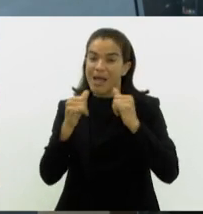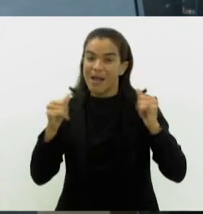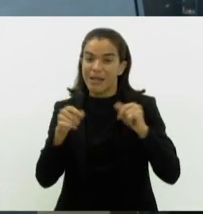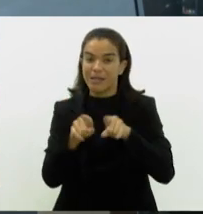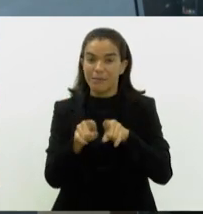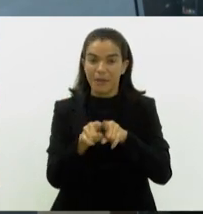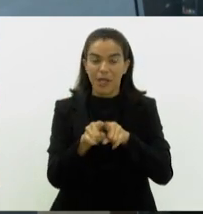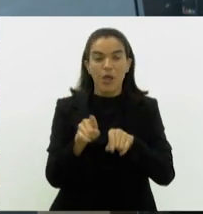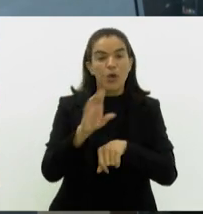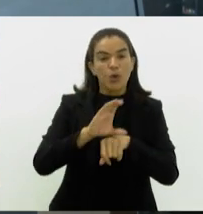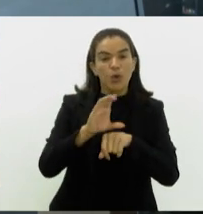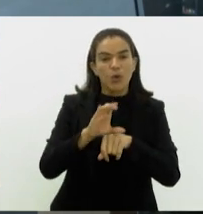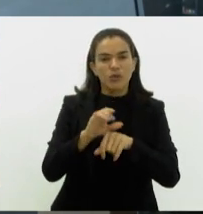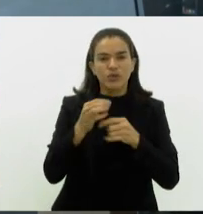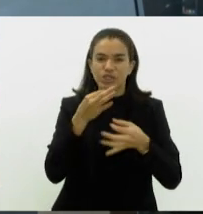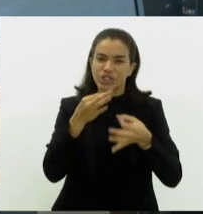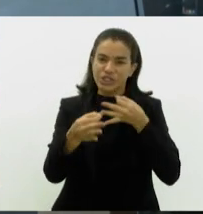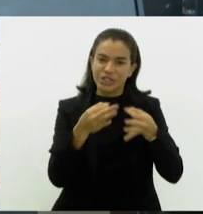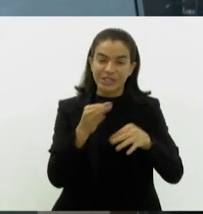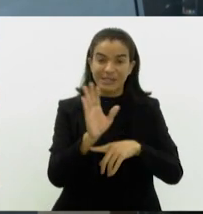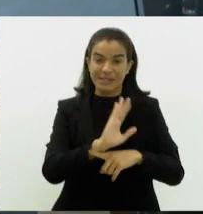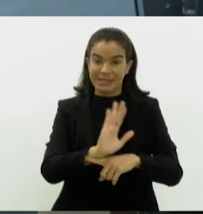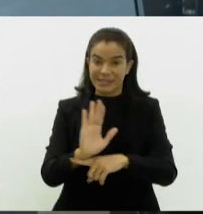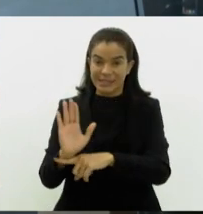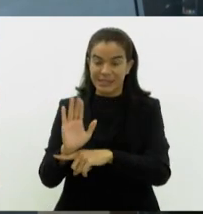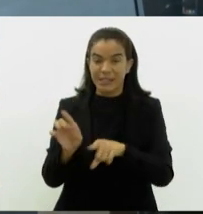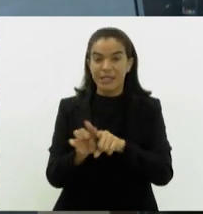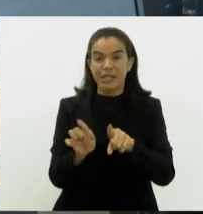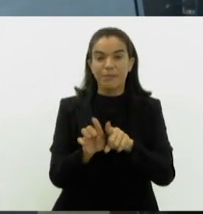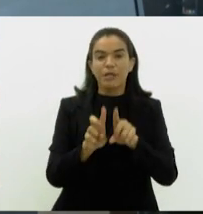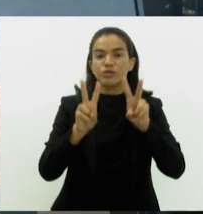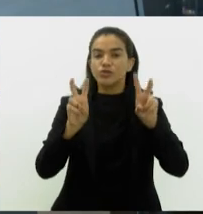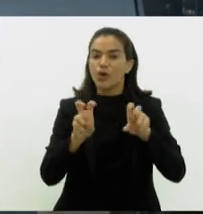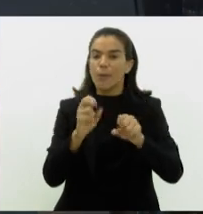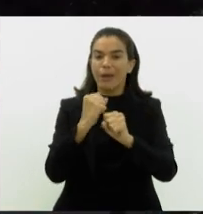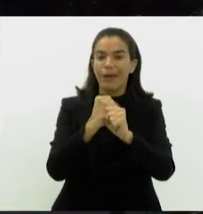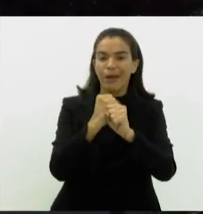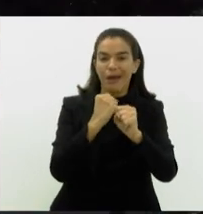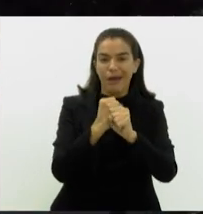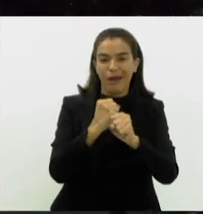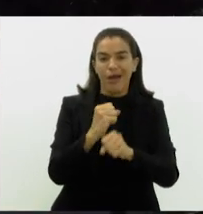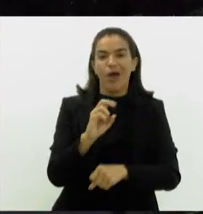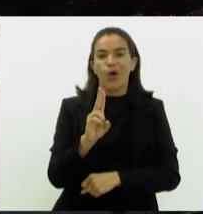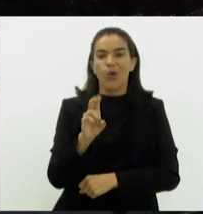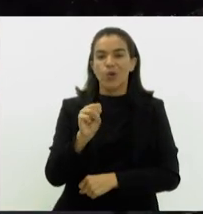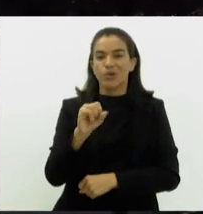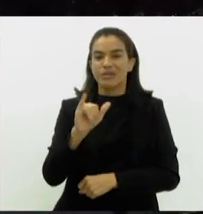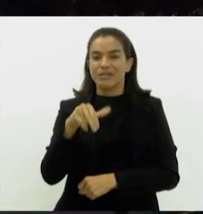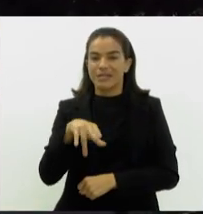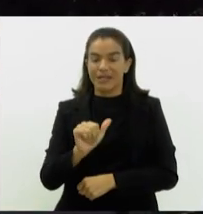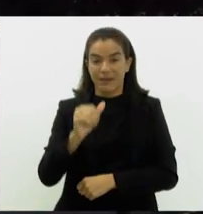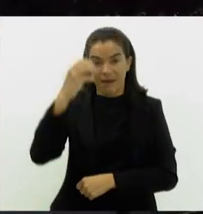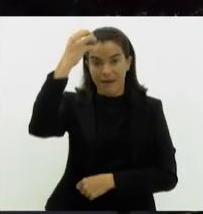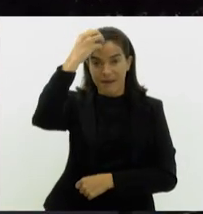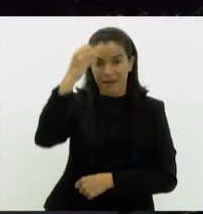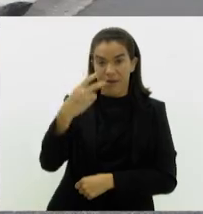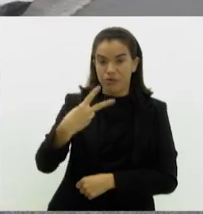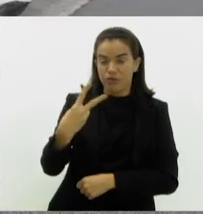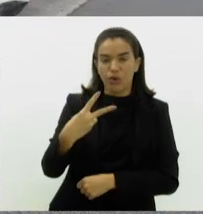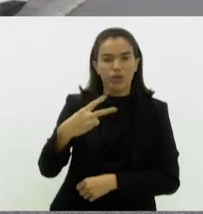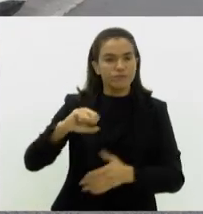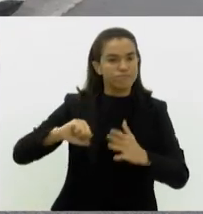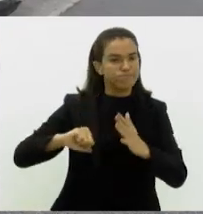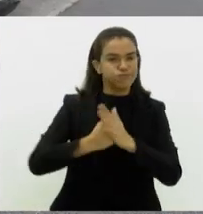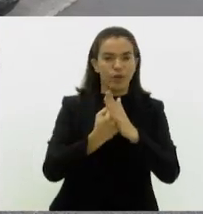crítica de cinema e um aviso sobre a usina de Angra 2. A usina Angra 2 está desligada e